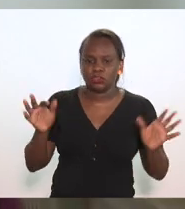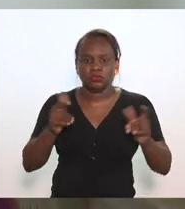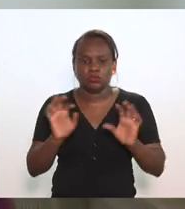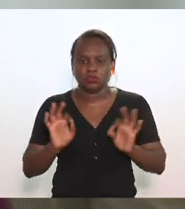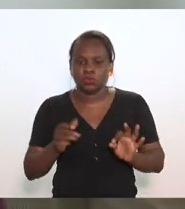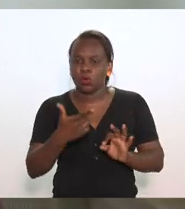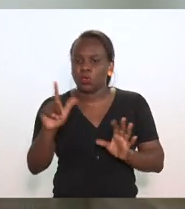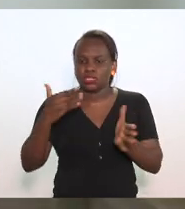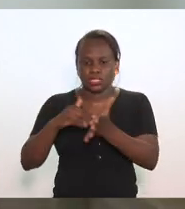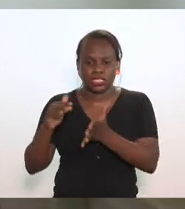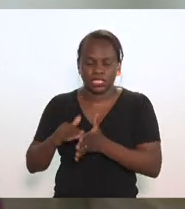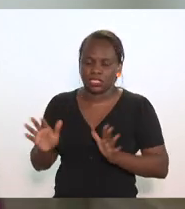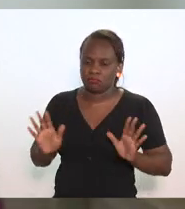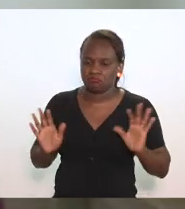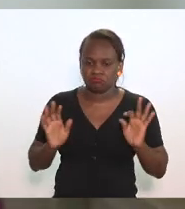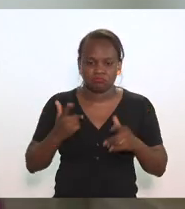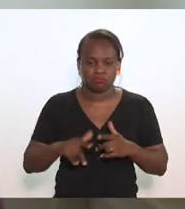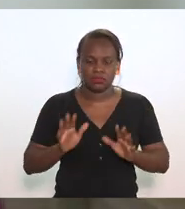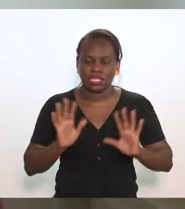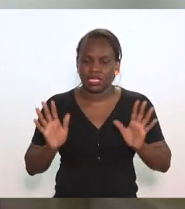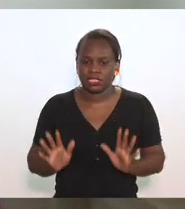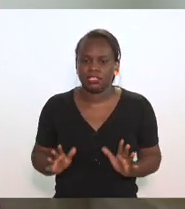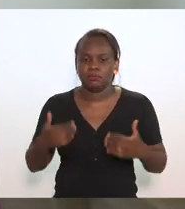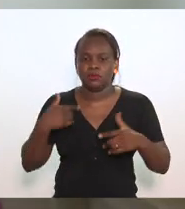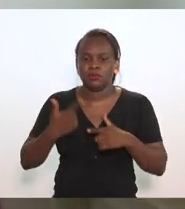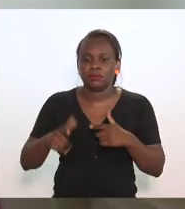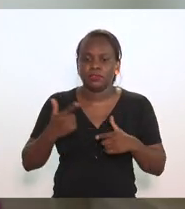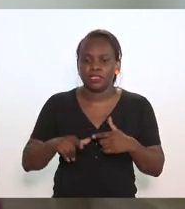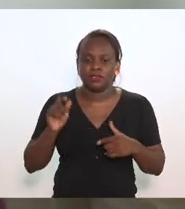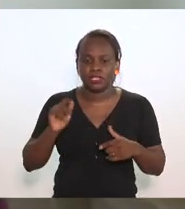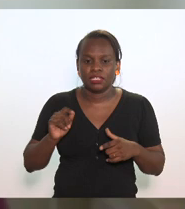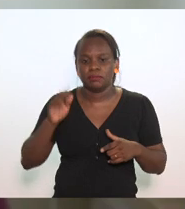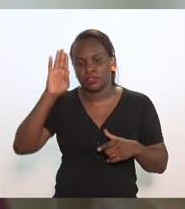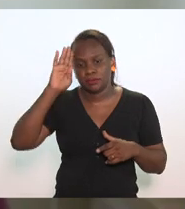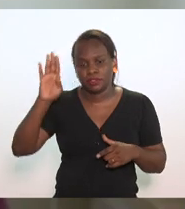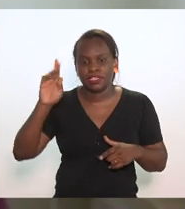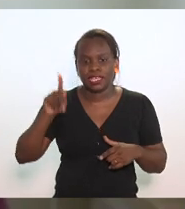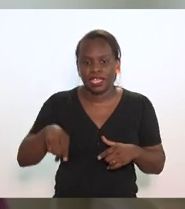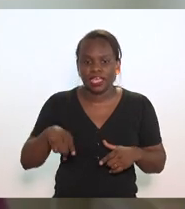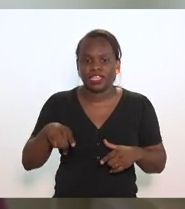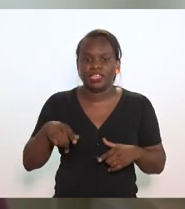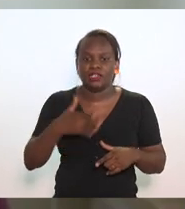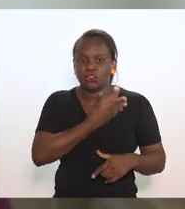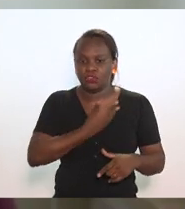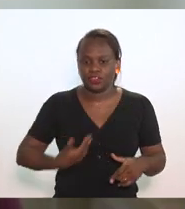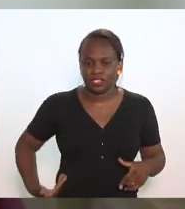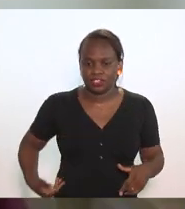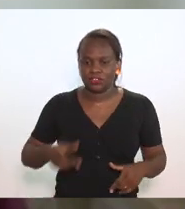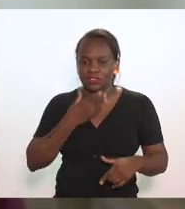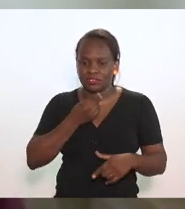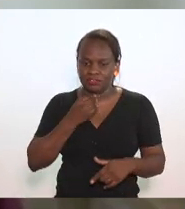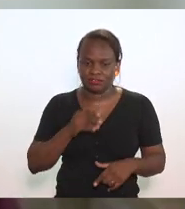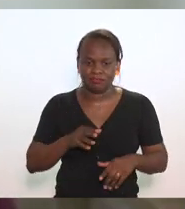outra secretaria meus problemas de relacionamento em geral são com os governadores